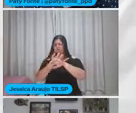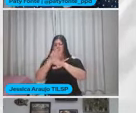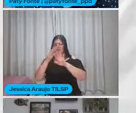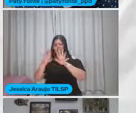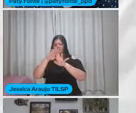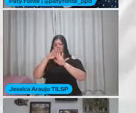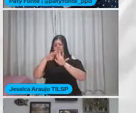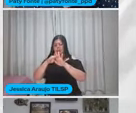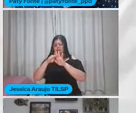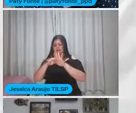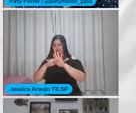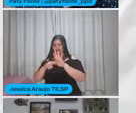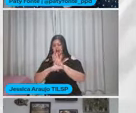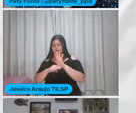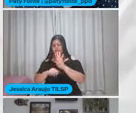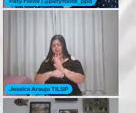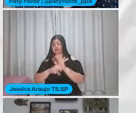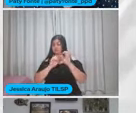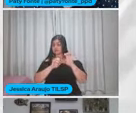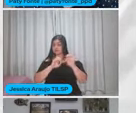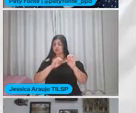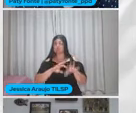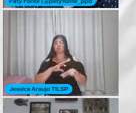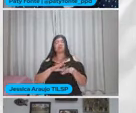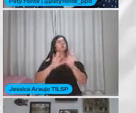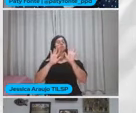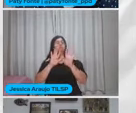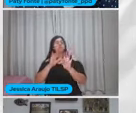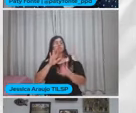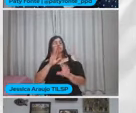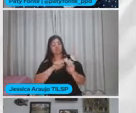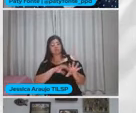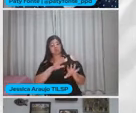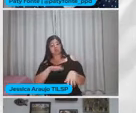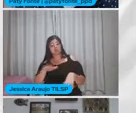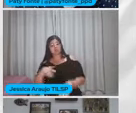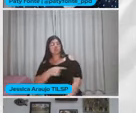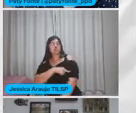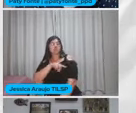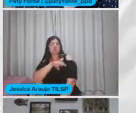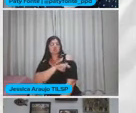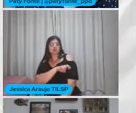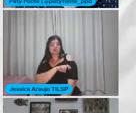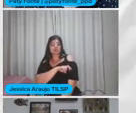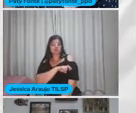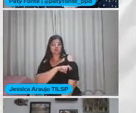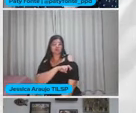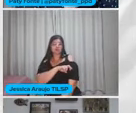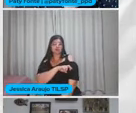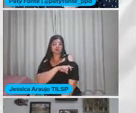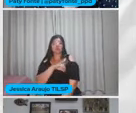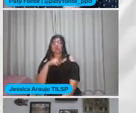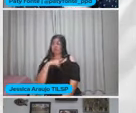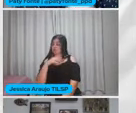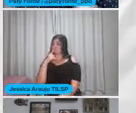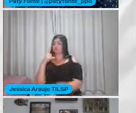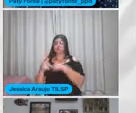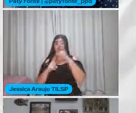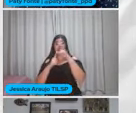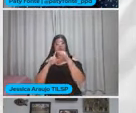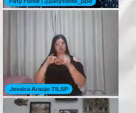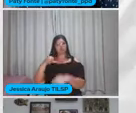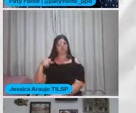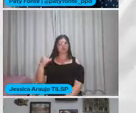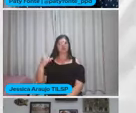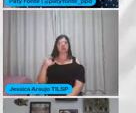Segmentos de ensino E Na educação infantil Séries iniciais A gente tem muito mais oportunidade